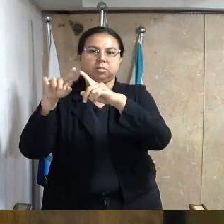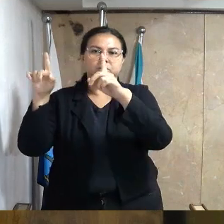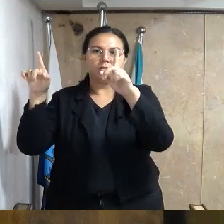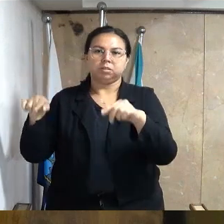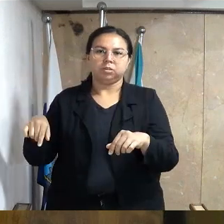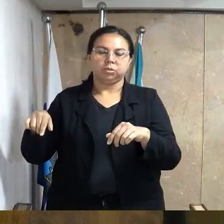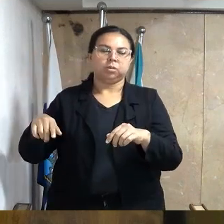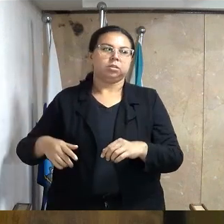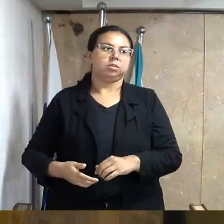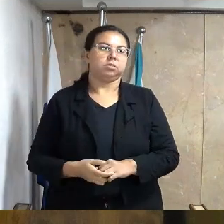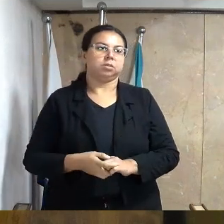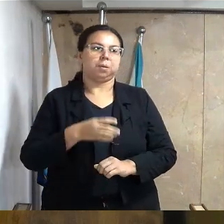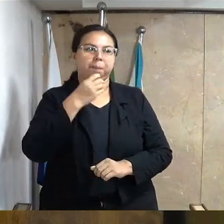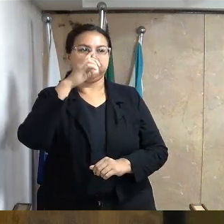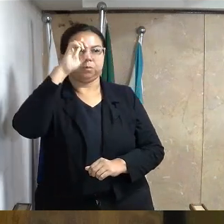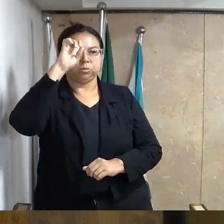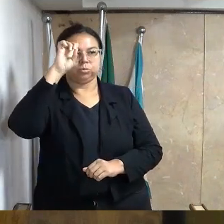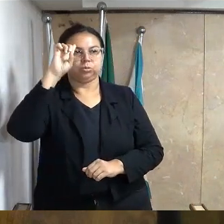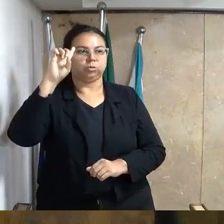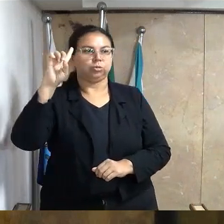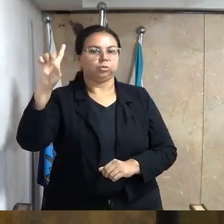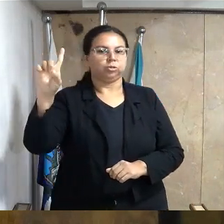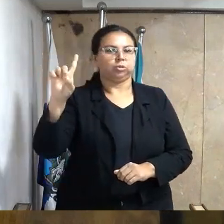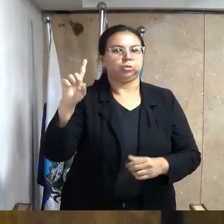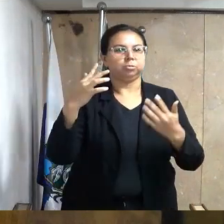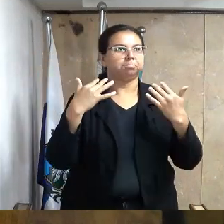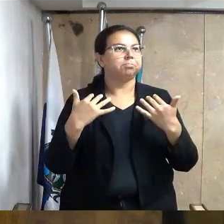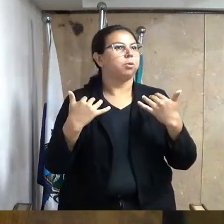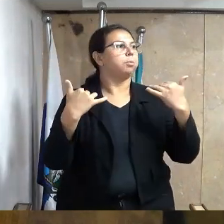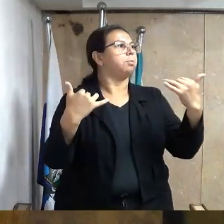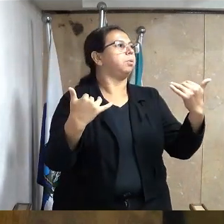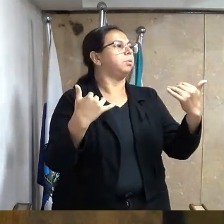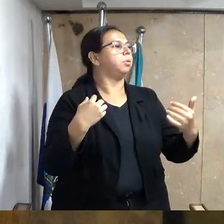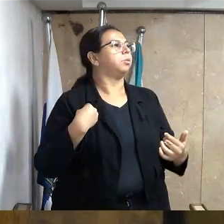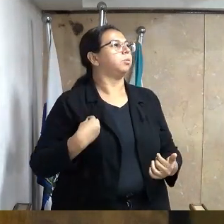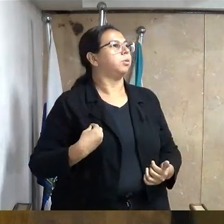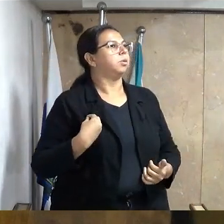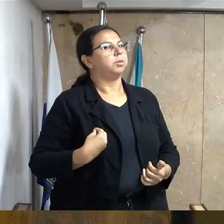casa, bom dia ao público presente na galeria.